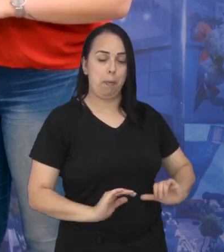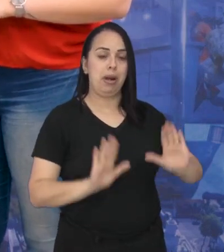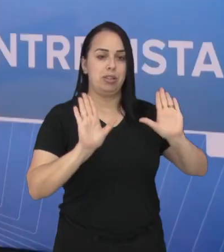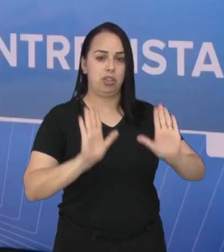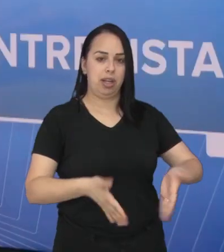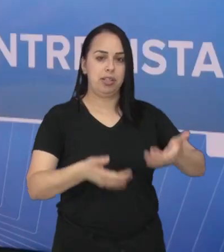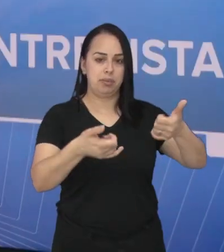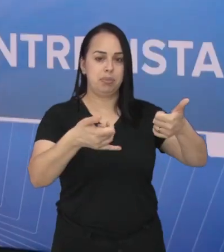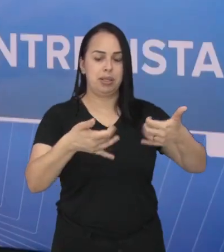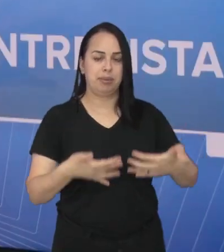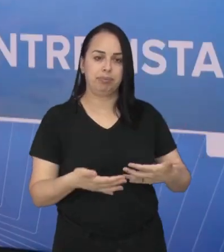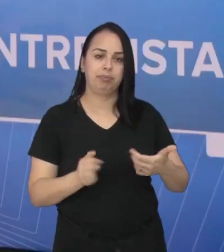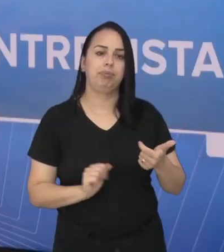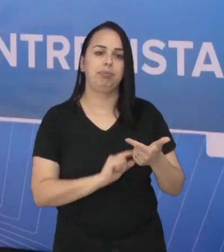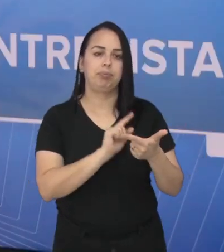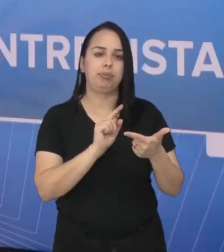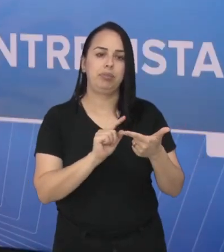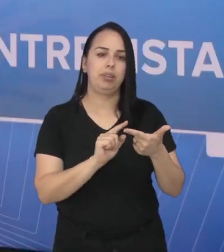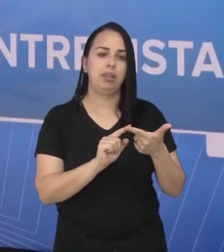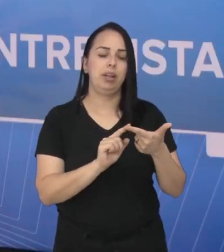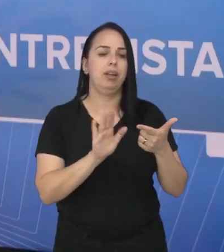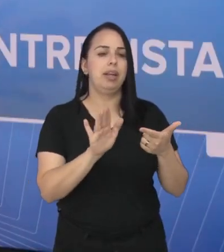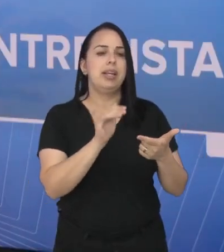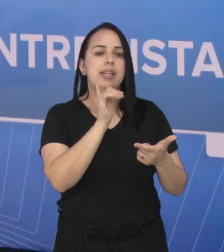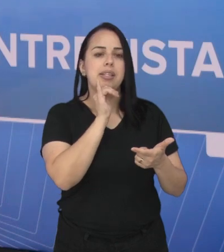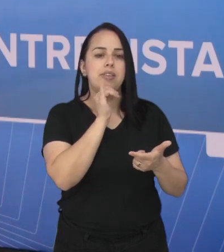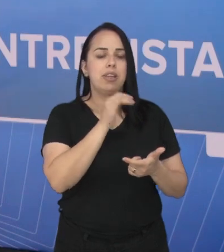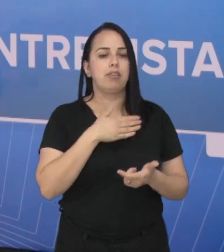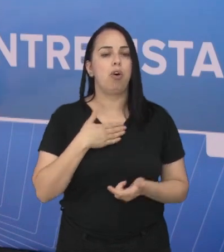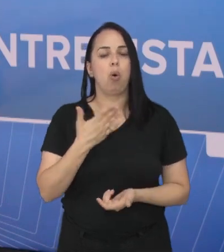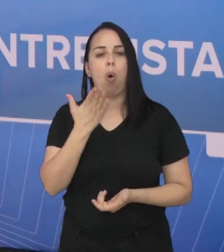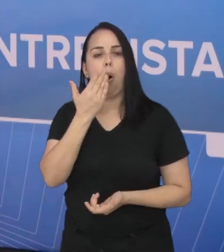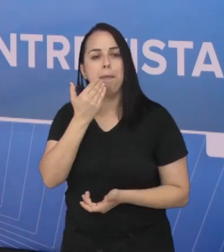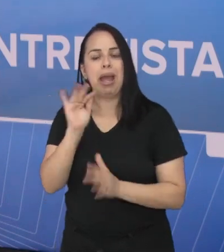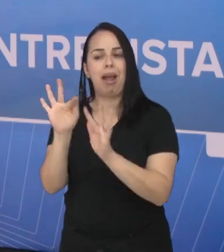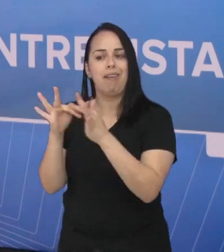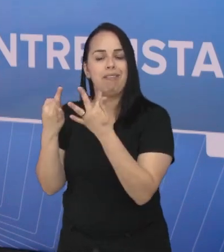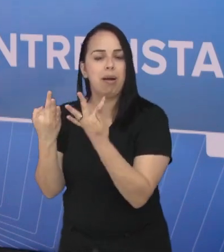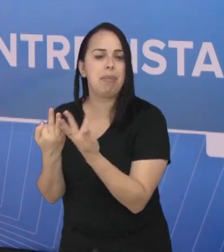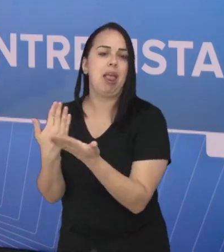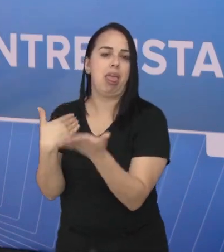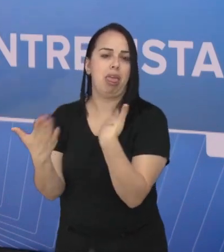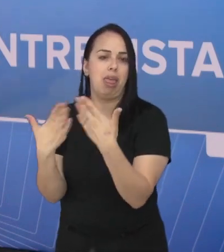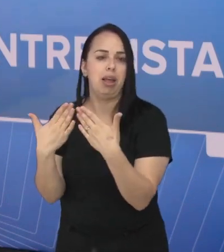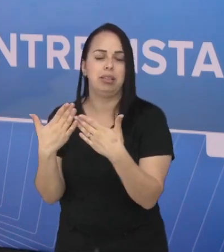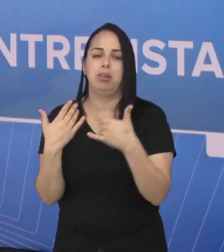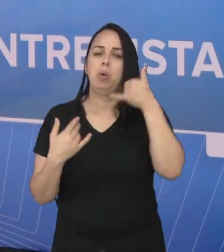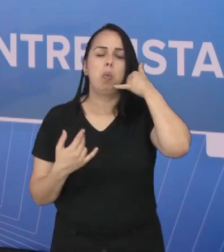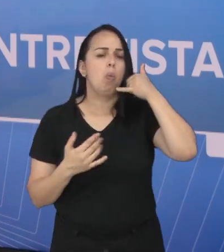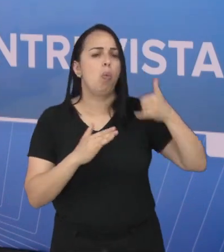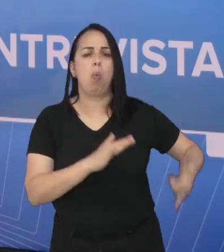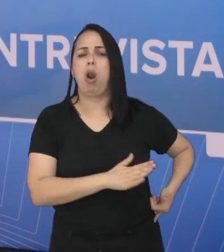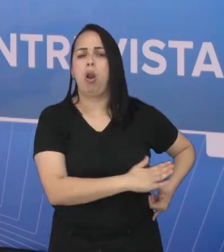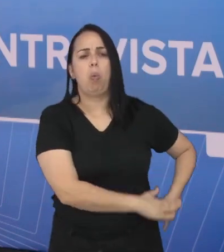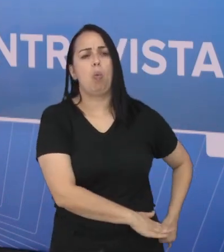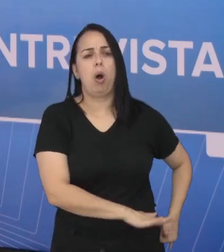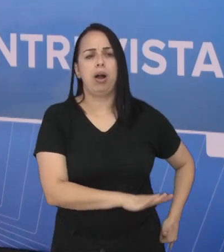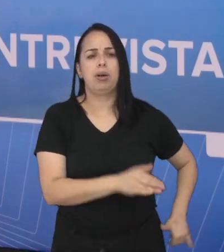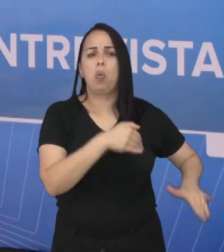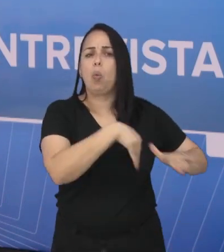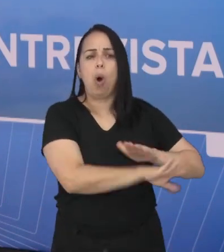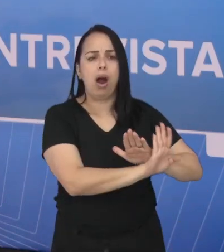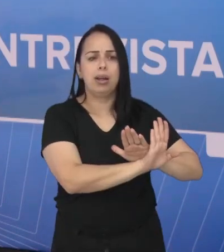do comportamento que eu já tinha dito anteriormente, que é, por exemplo, vou almoçar com a família, dispositivo longe,